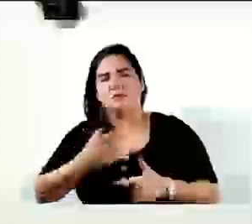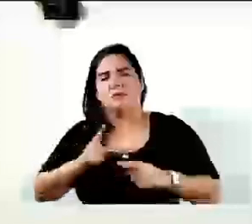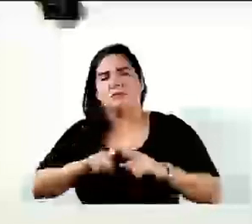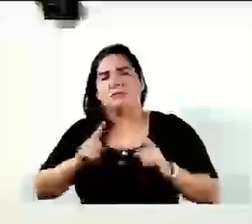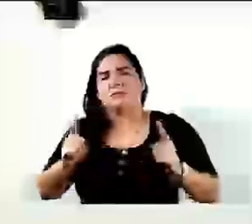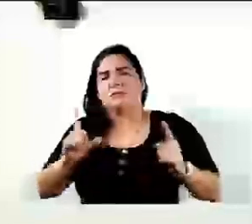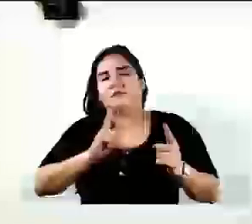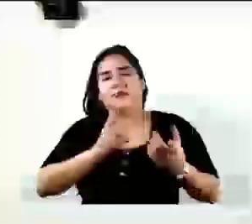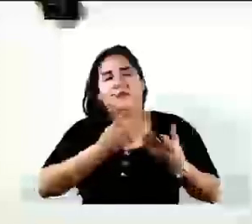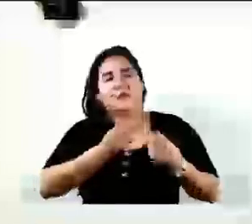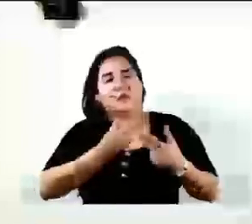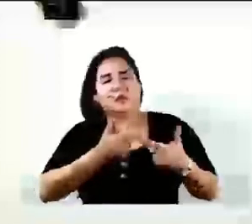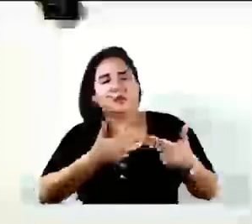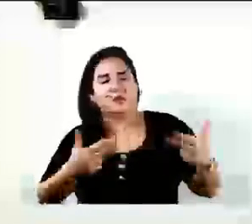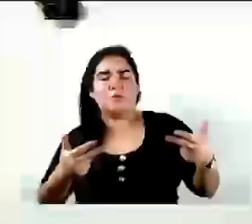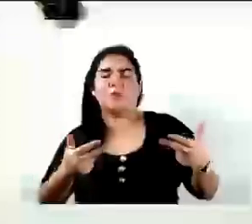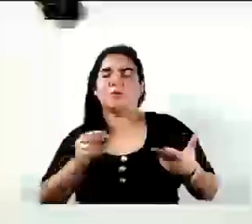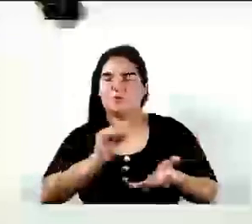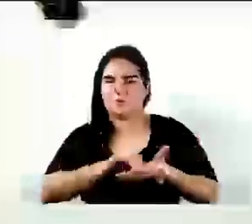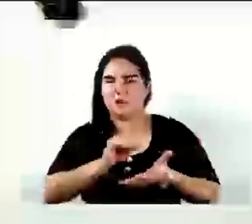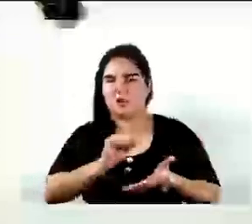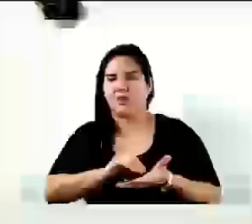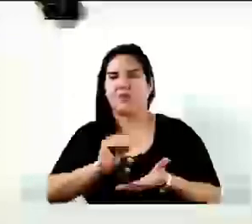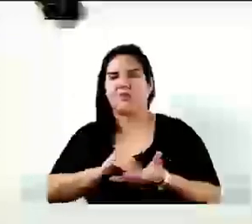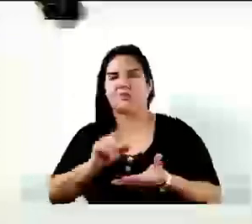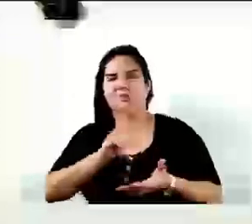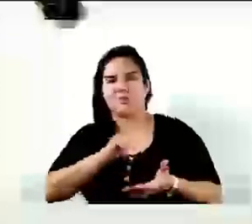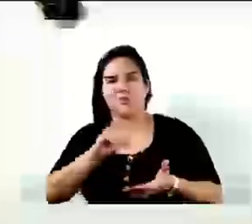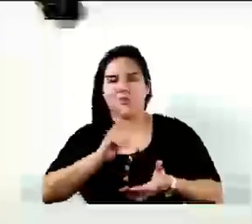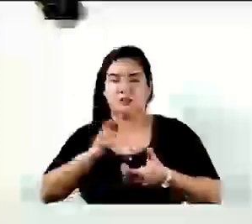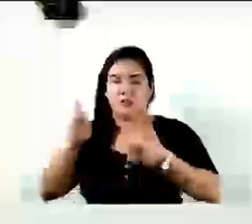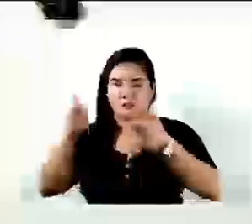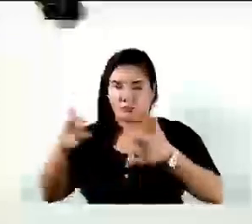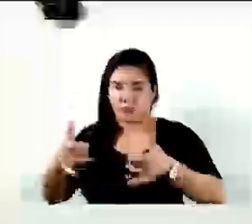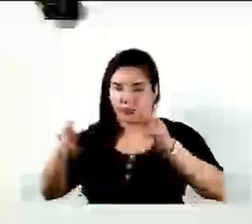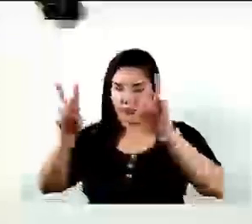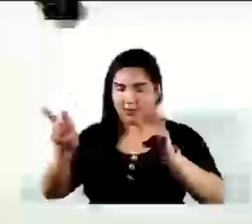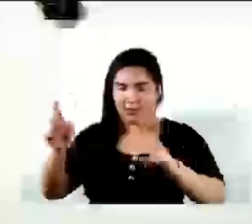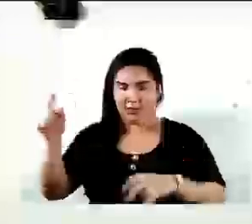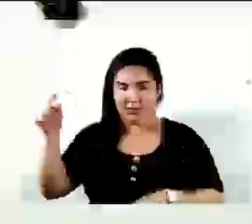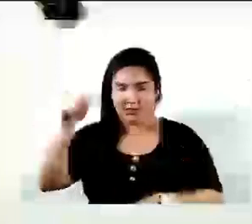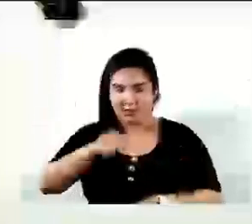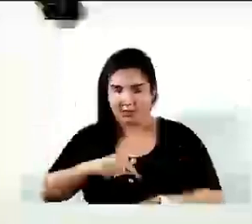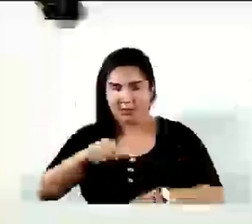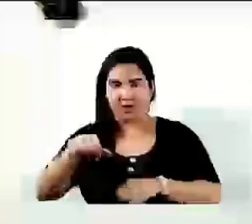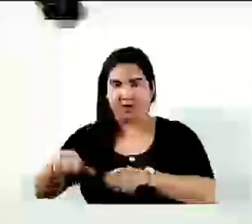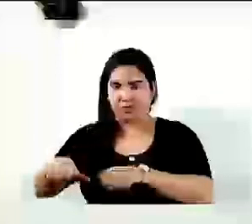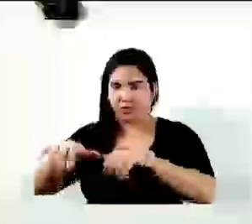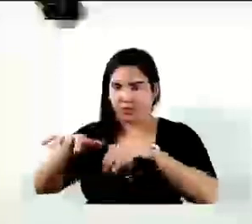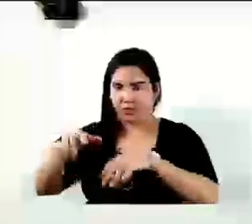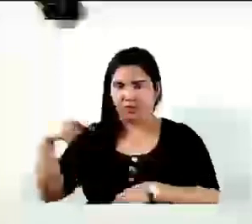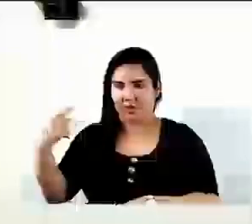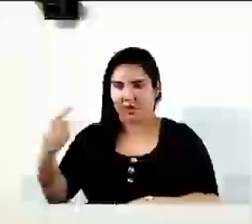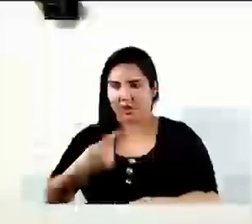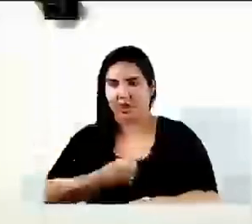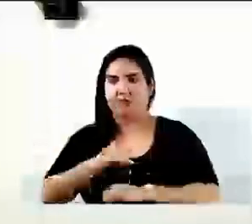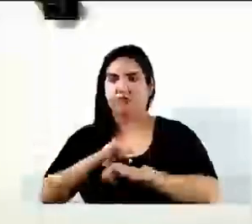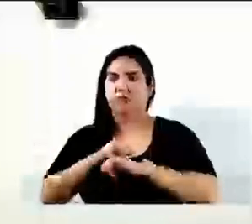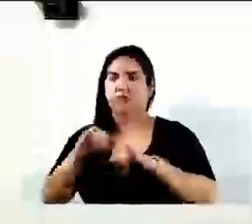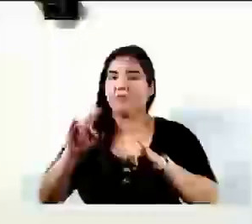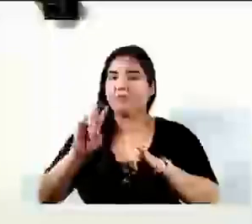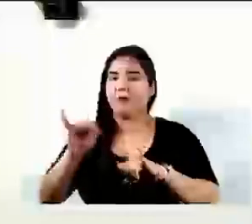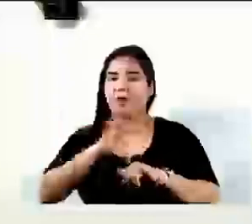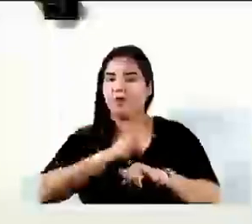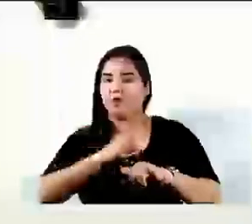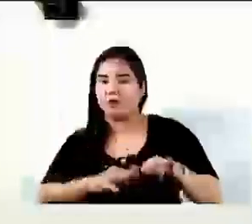no meu ponto de vista, deixa a desejar. Como o senhor falou em matéria aqui, ele veio aqui em audiência para nós, disse que ia ter uniforme, e até